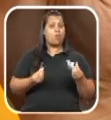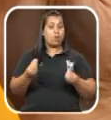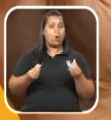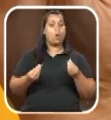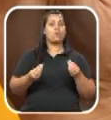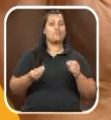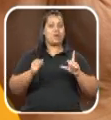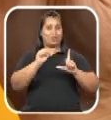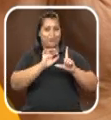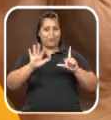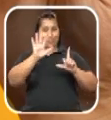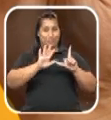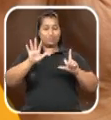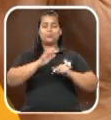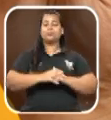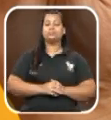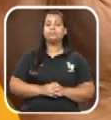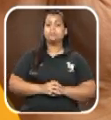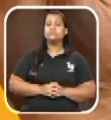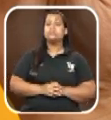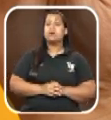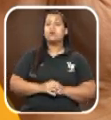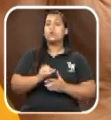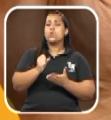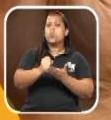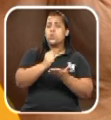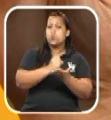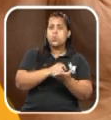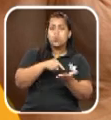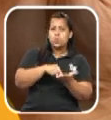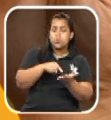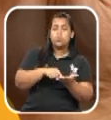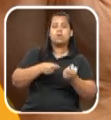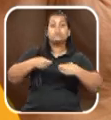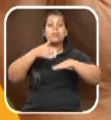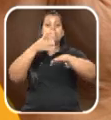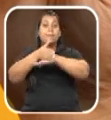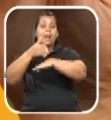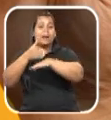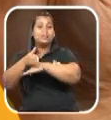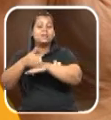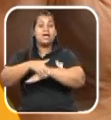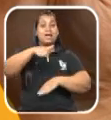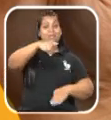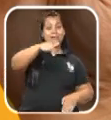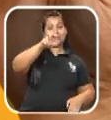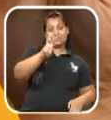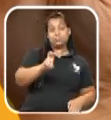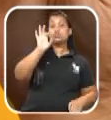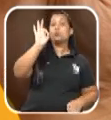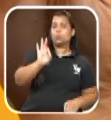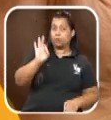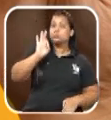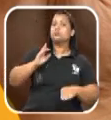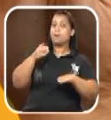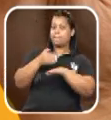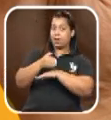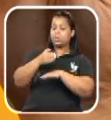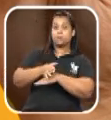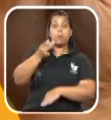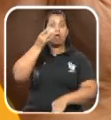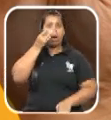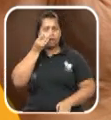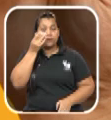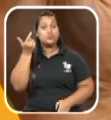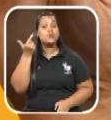complementares. Para receber o certificado, é necessário participar de pelo menos 75% das aulas ao vivo e